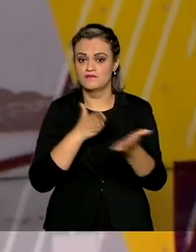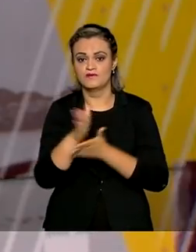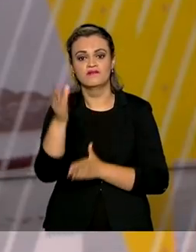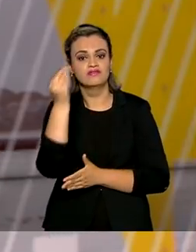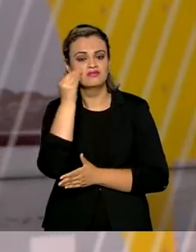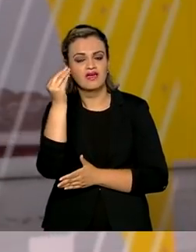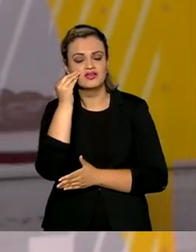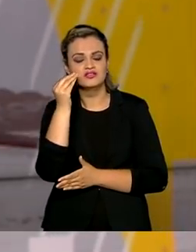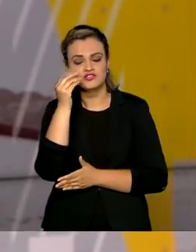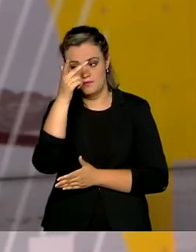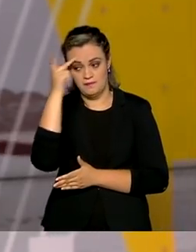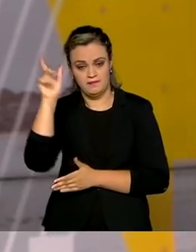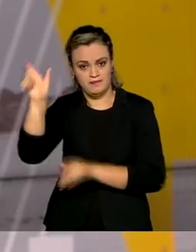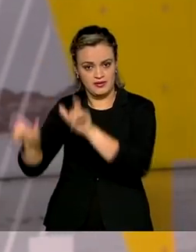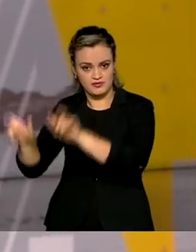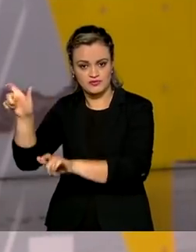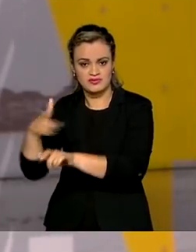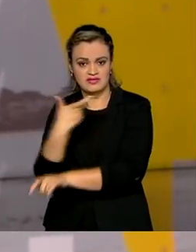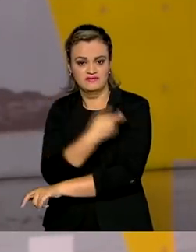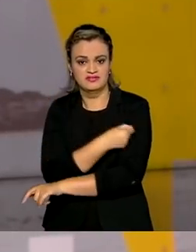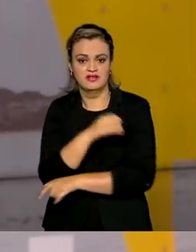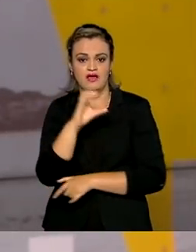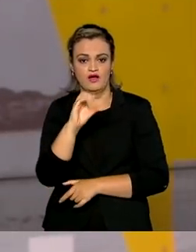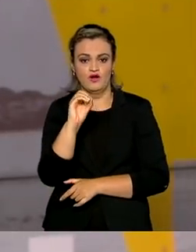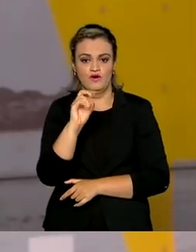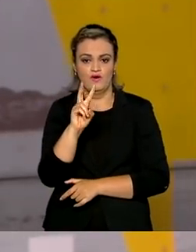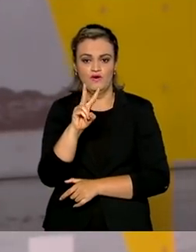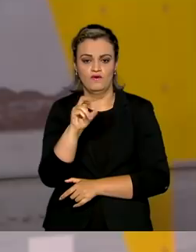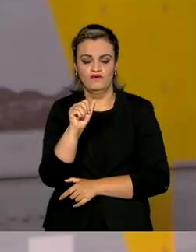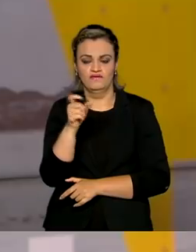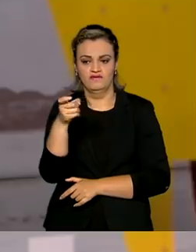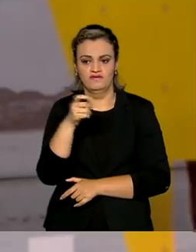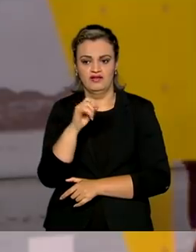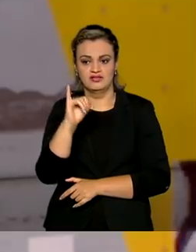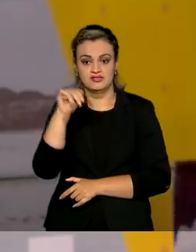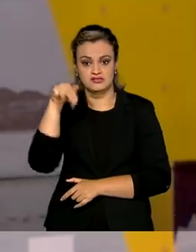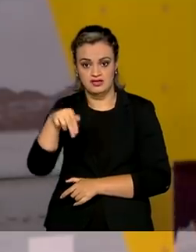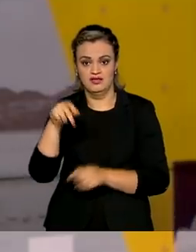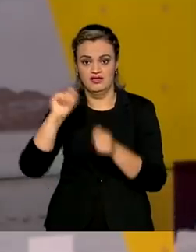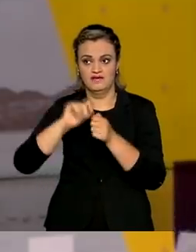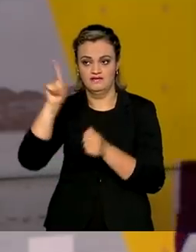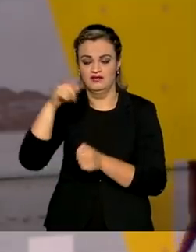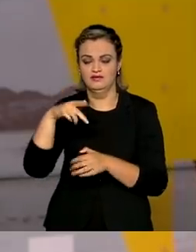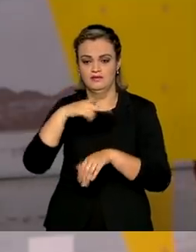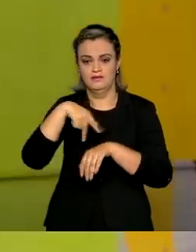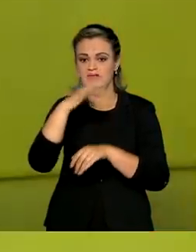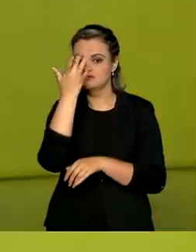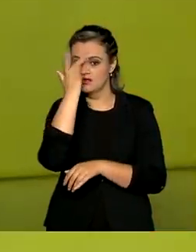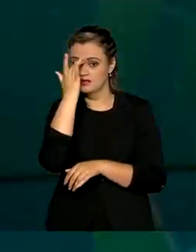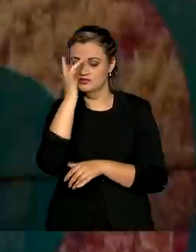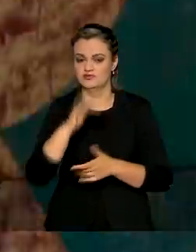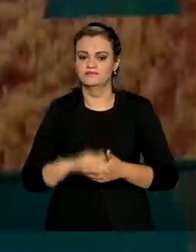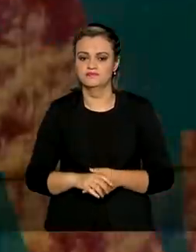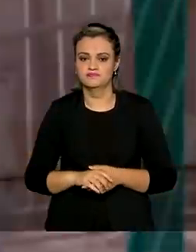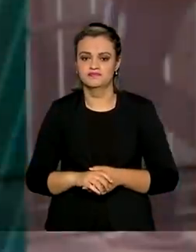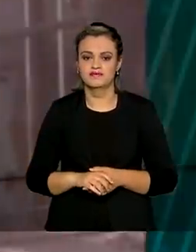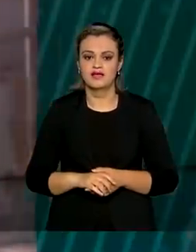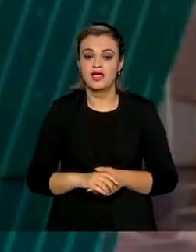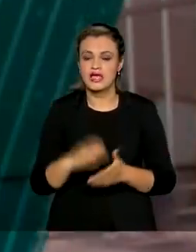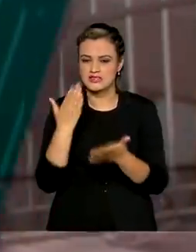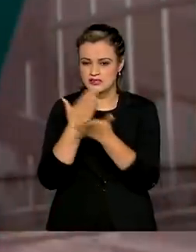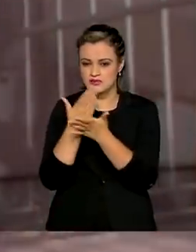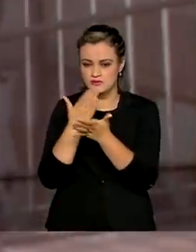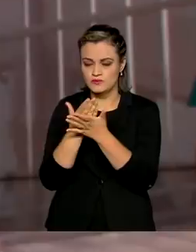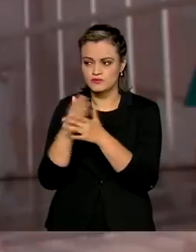testes em humanos no Brasil da vacina Covaxin que é produzida na Índia. O pedido foi feito pela Precisa Farmacêutica. O